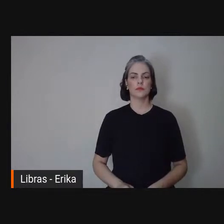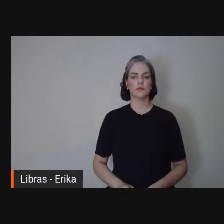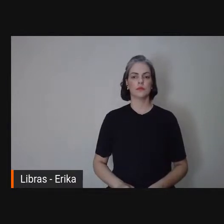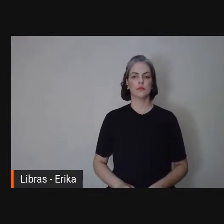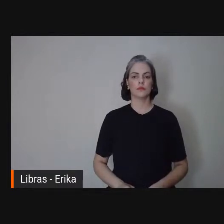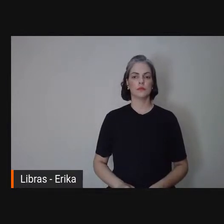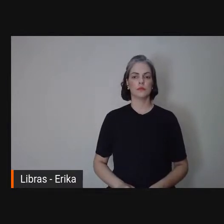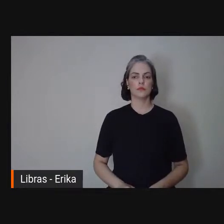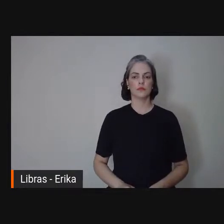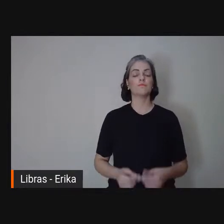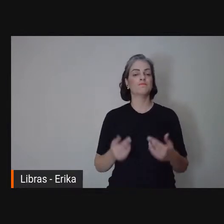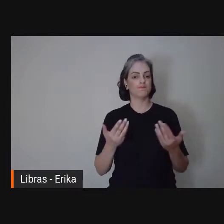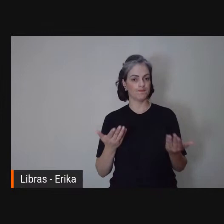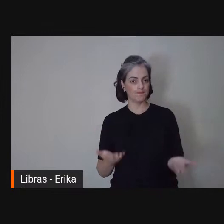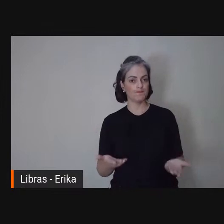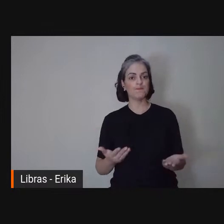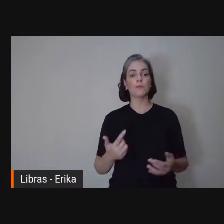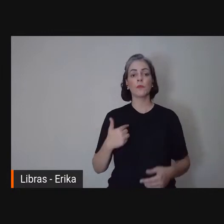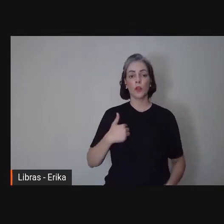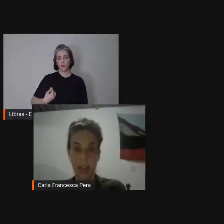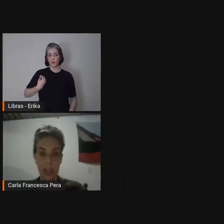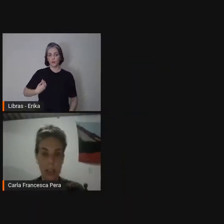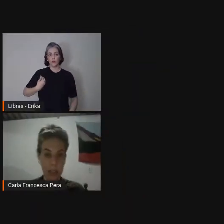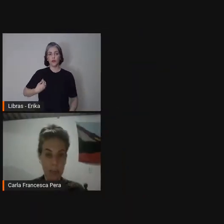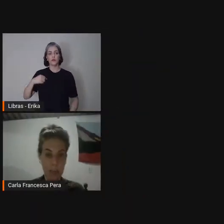então aqui eu estou mostrando